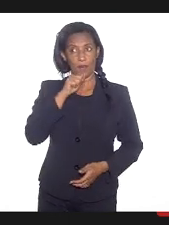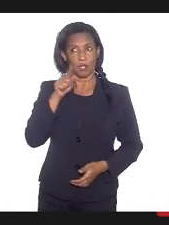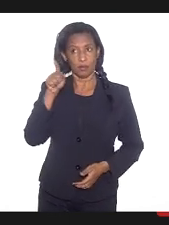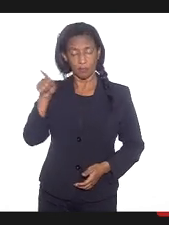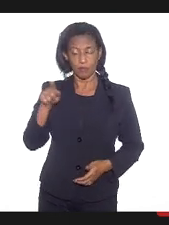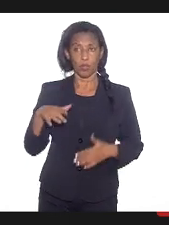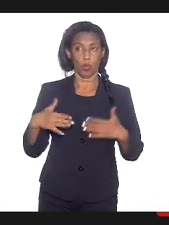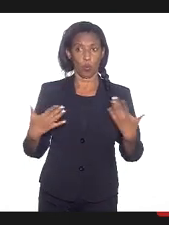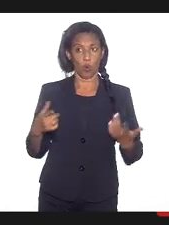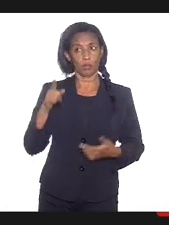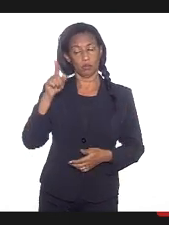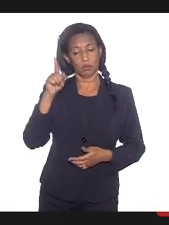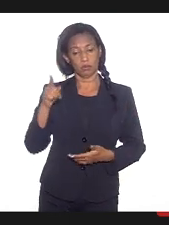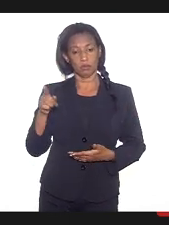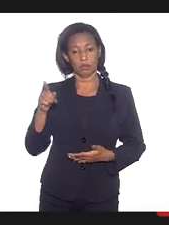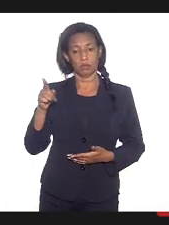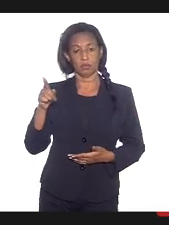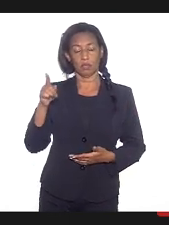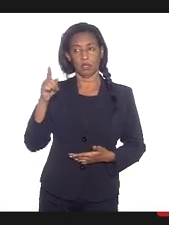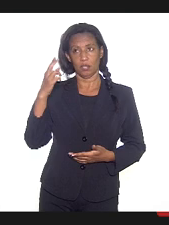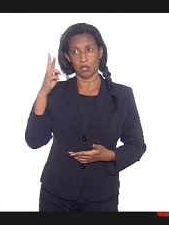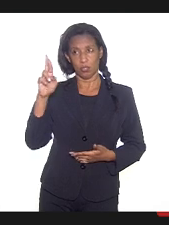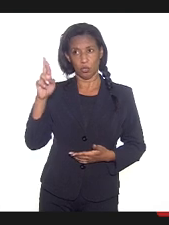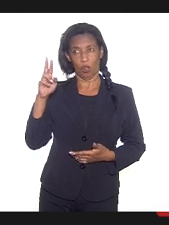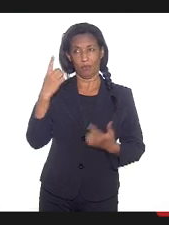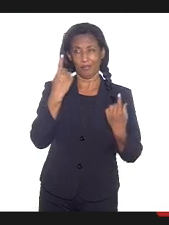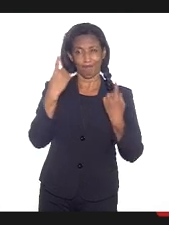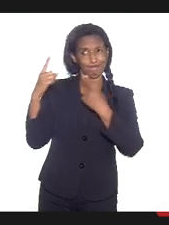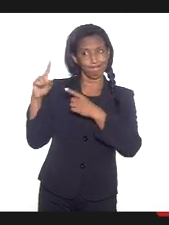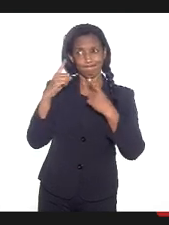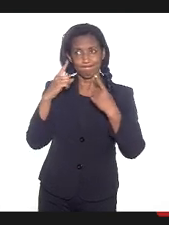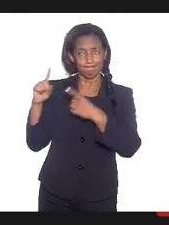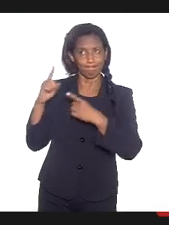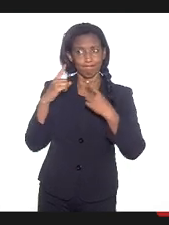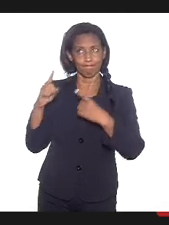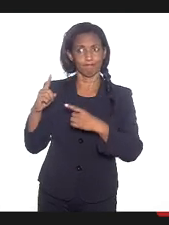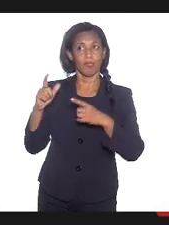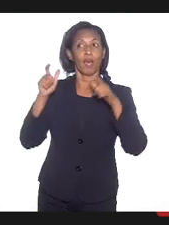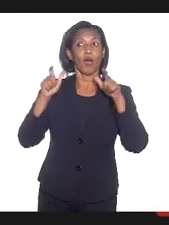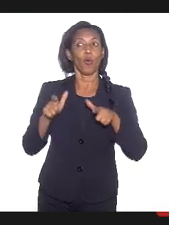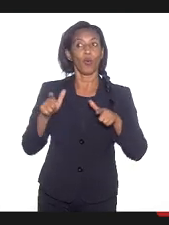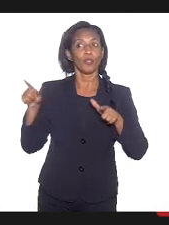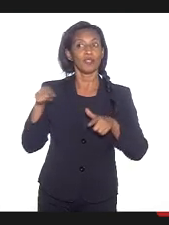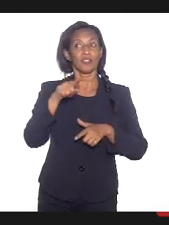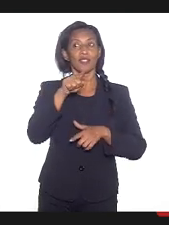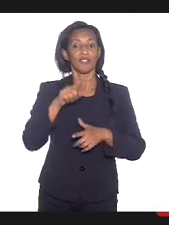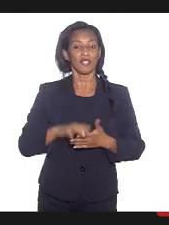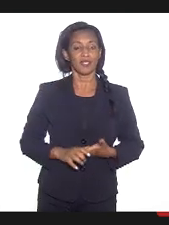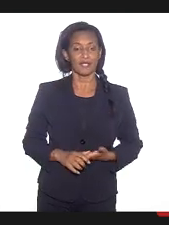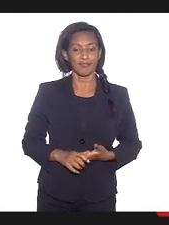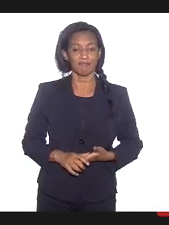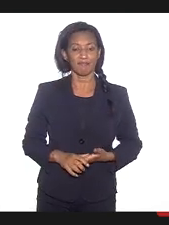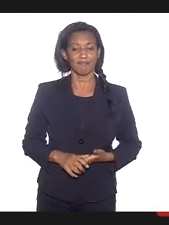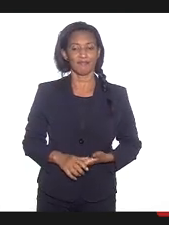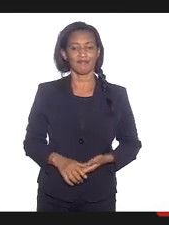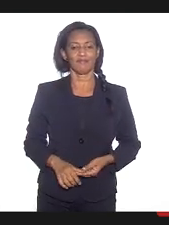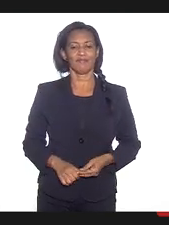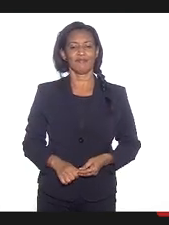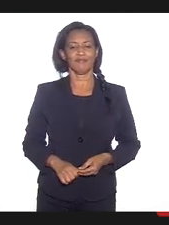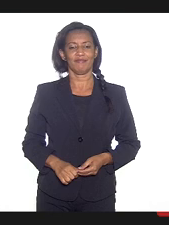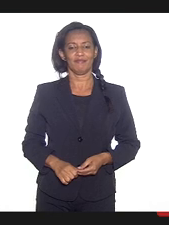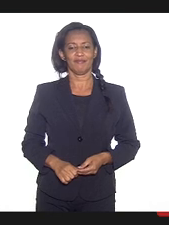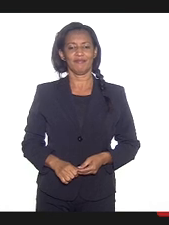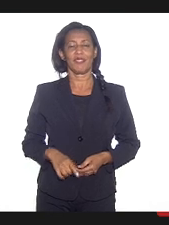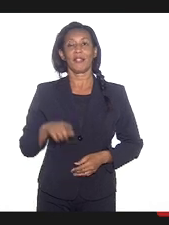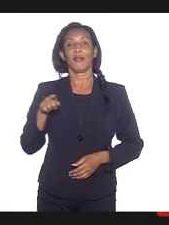quando a senhora foi vilmente atacada, aonde a senhora estava indo? Para a missa. A senhora estava